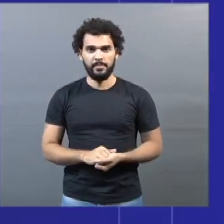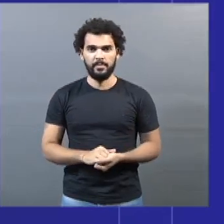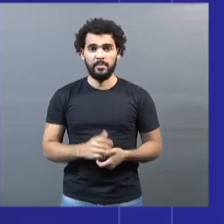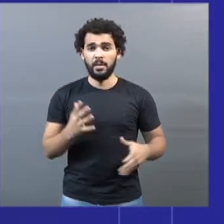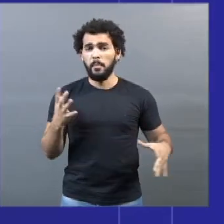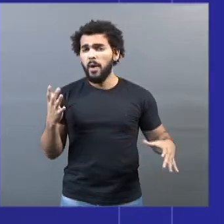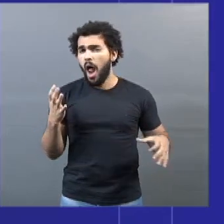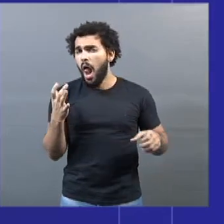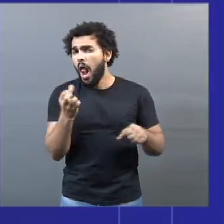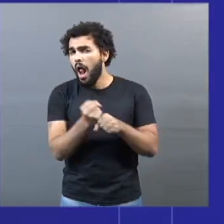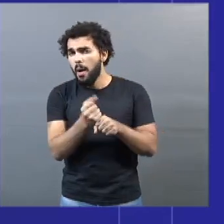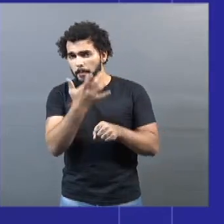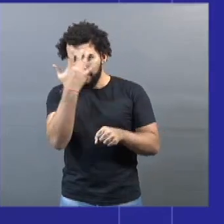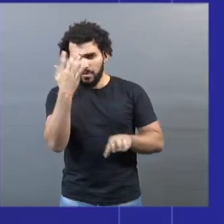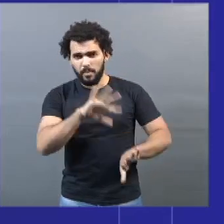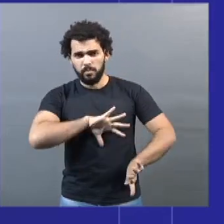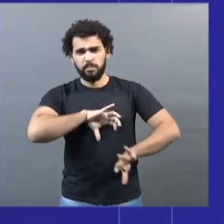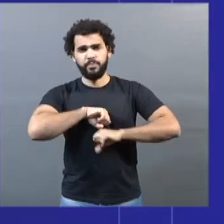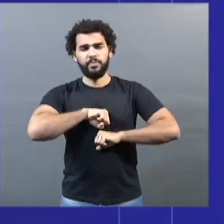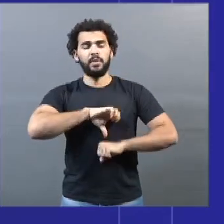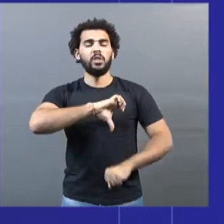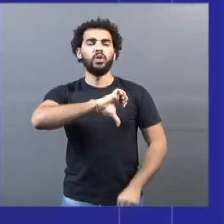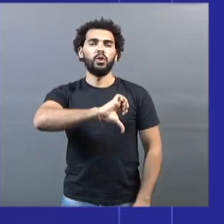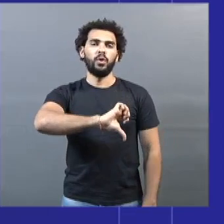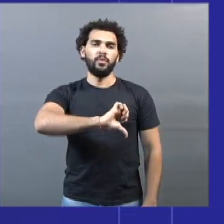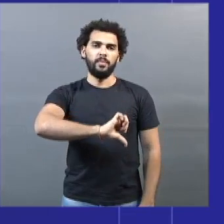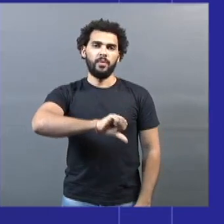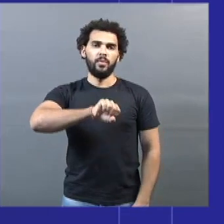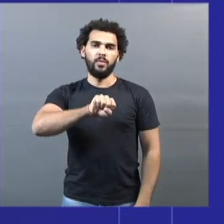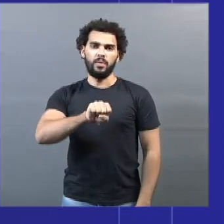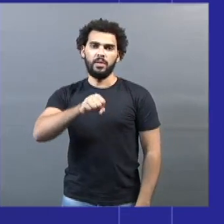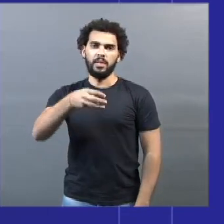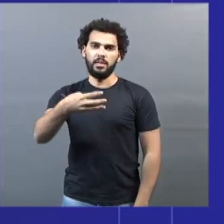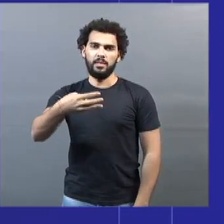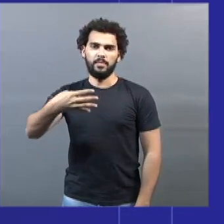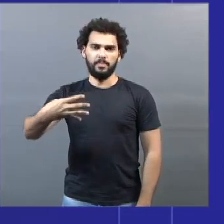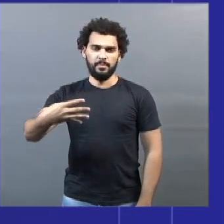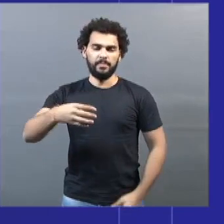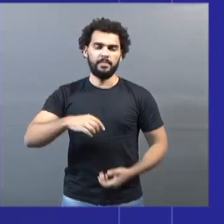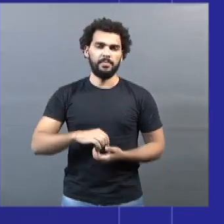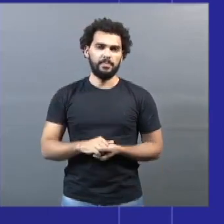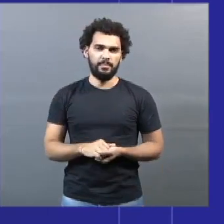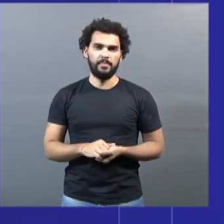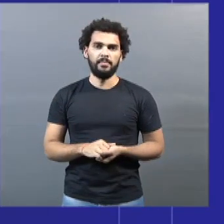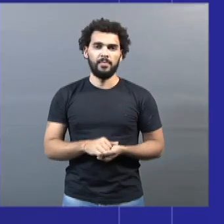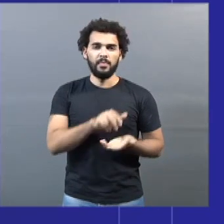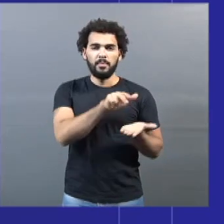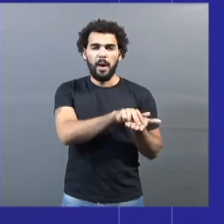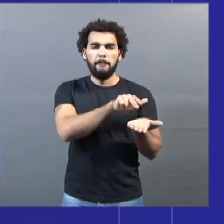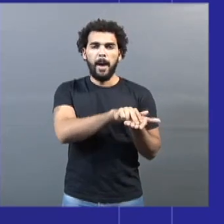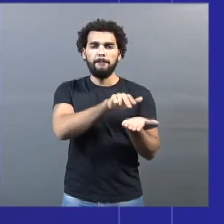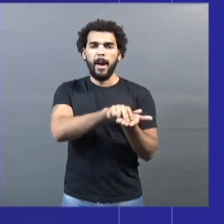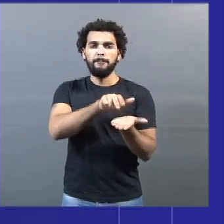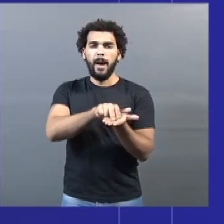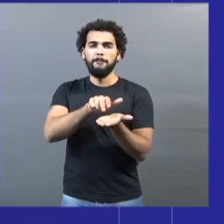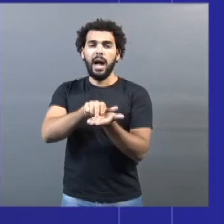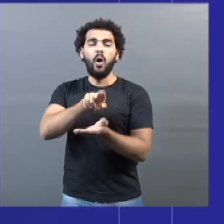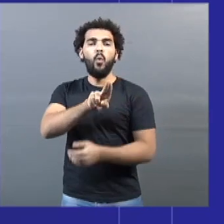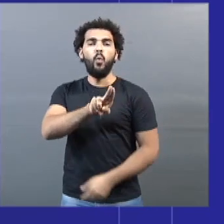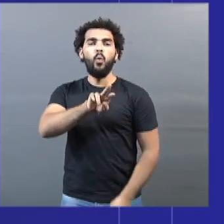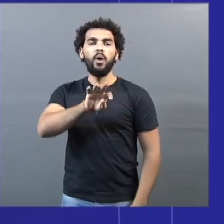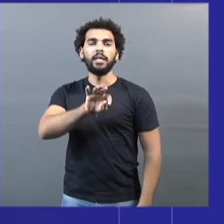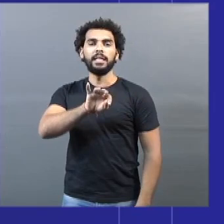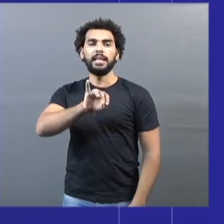de casos confirmados é de 9.834. A ocupação de leitos de UTI da Rede